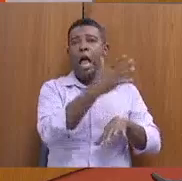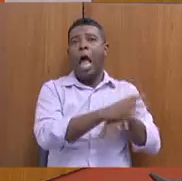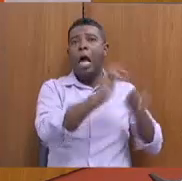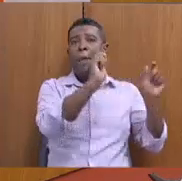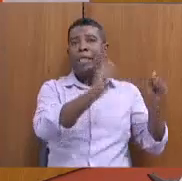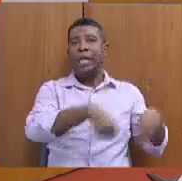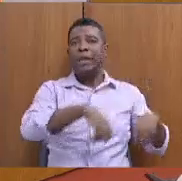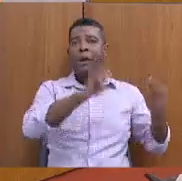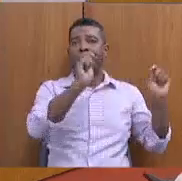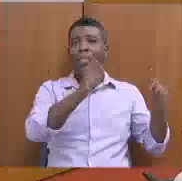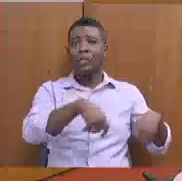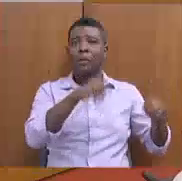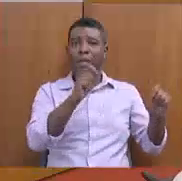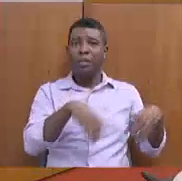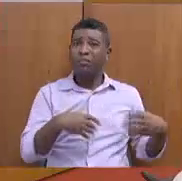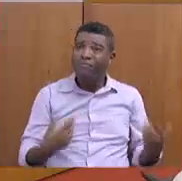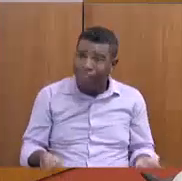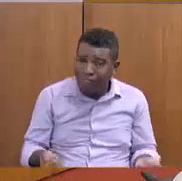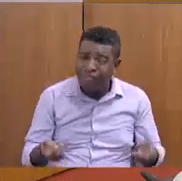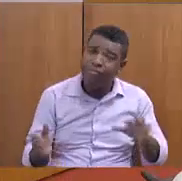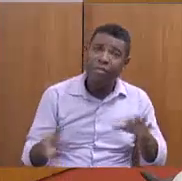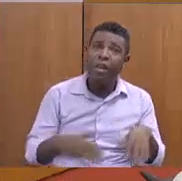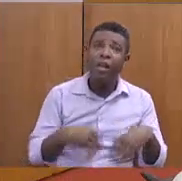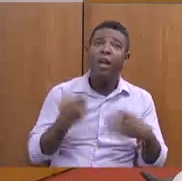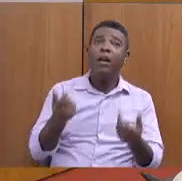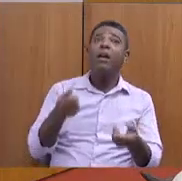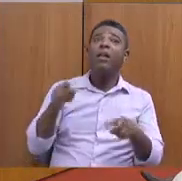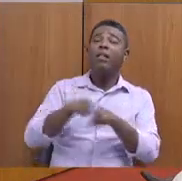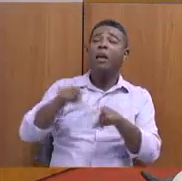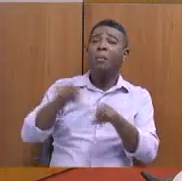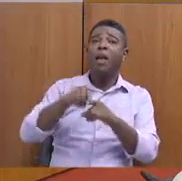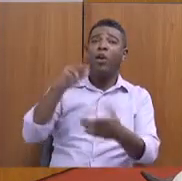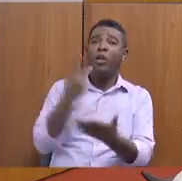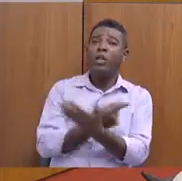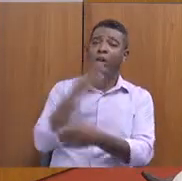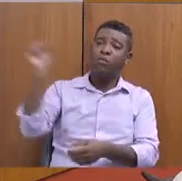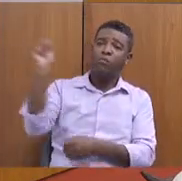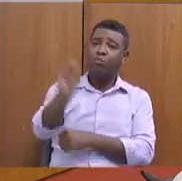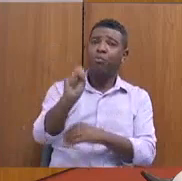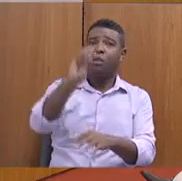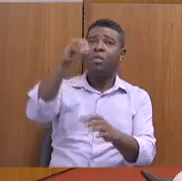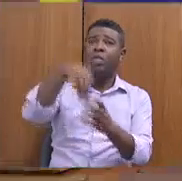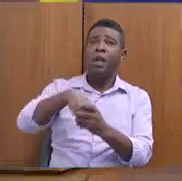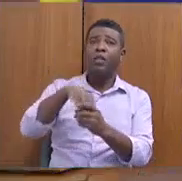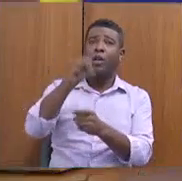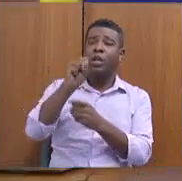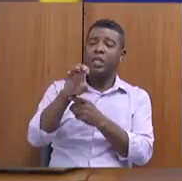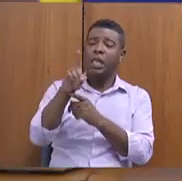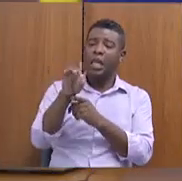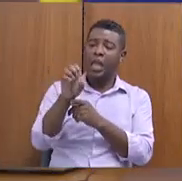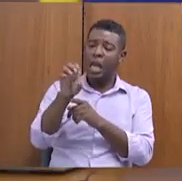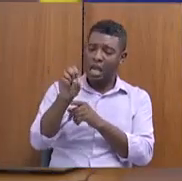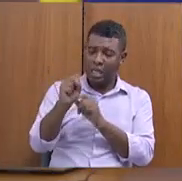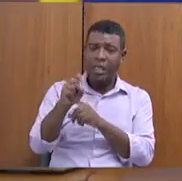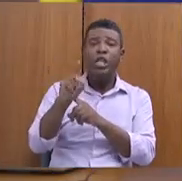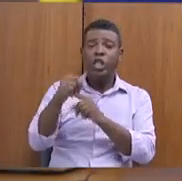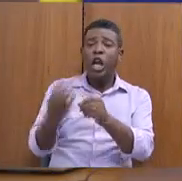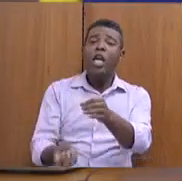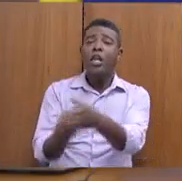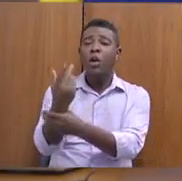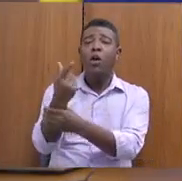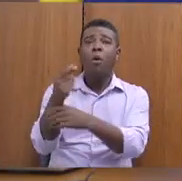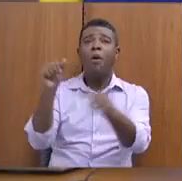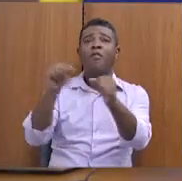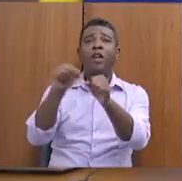que foi colocado na CEDESI, com todo respeito, para promover a ação social e, mesmo assim, nós não vimos nenhuma